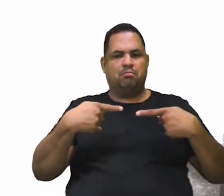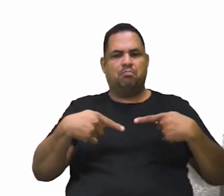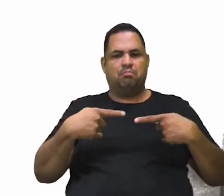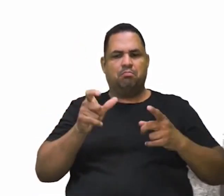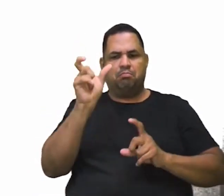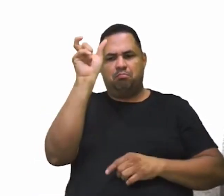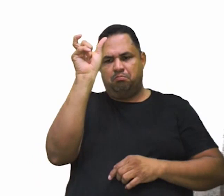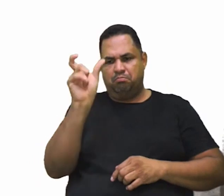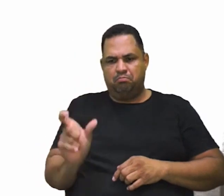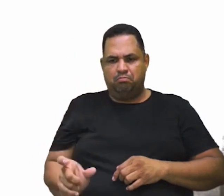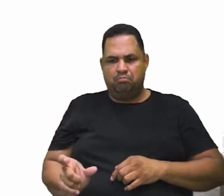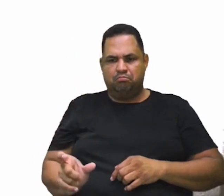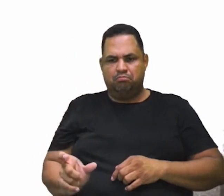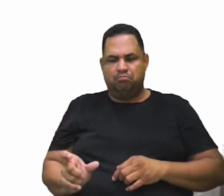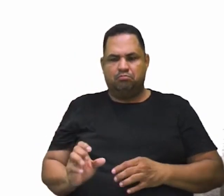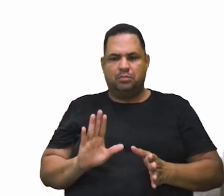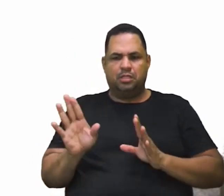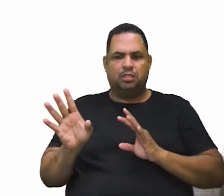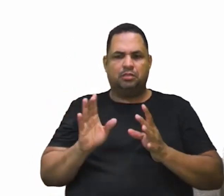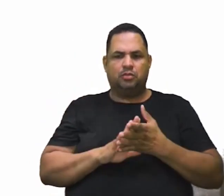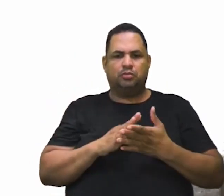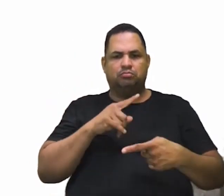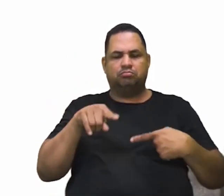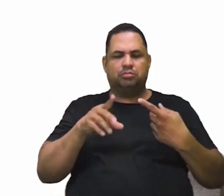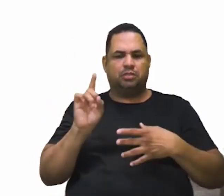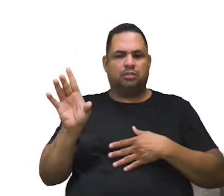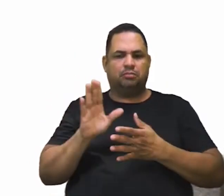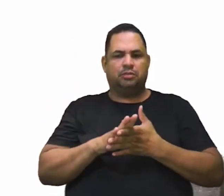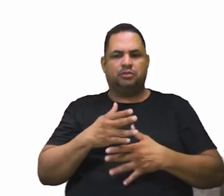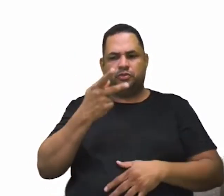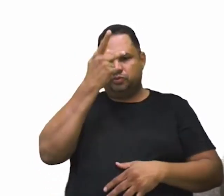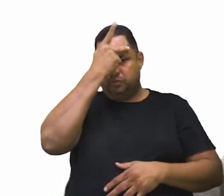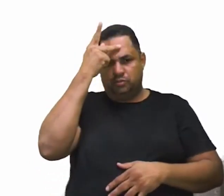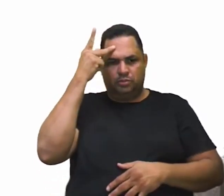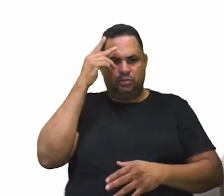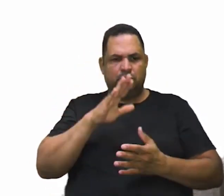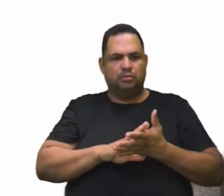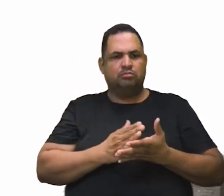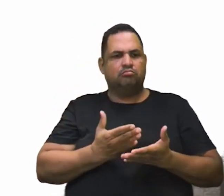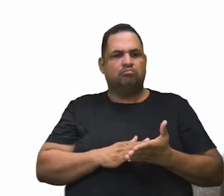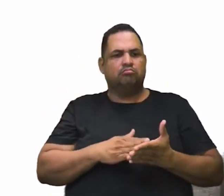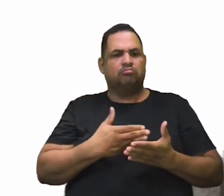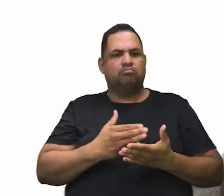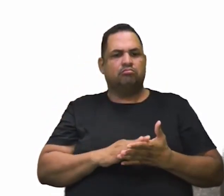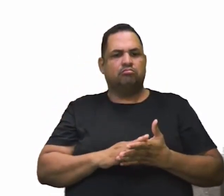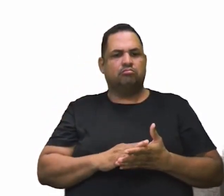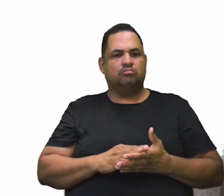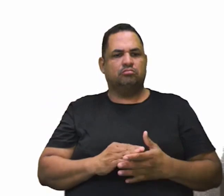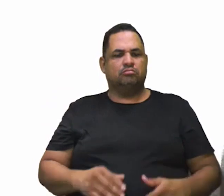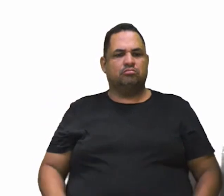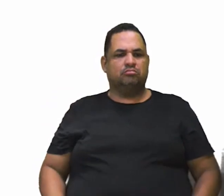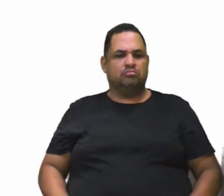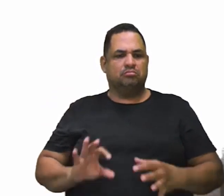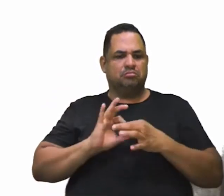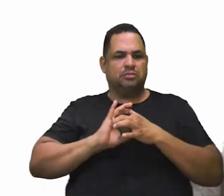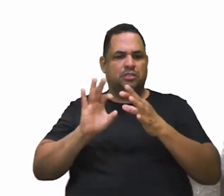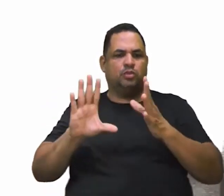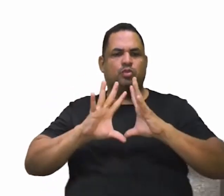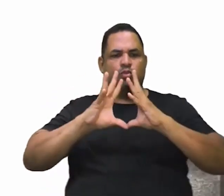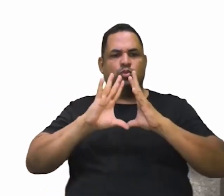direcionada a ser individual? Subjetivo? Ou E. Negar todo o conceito de política ética?